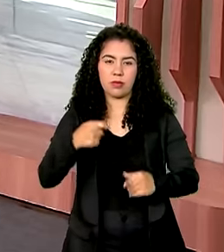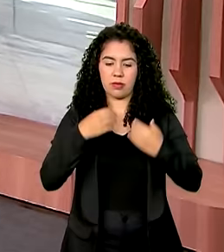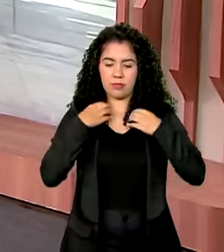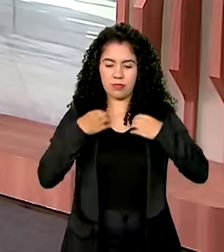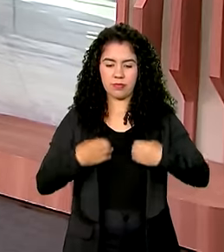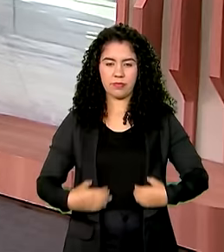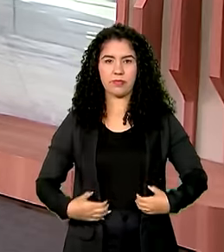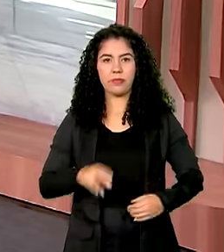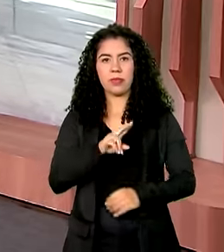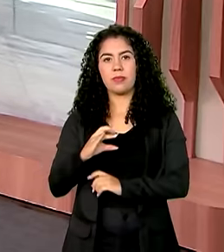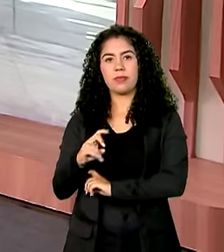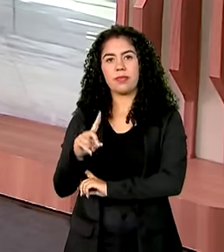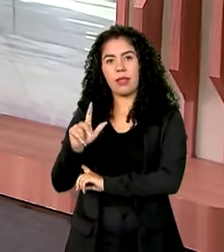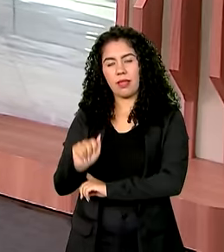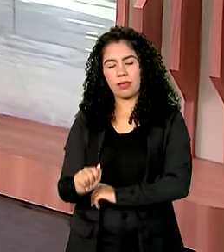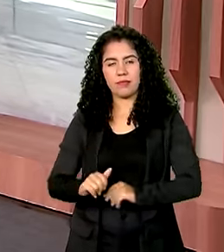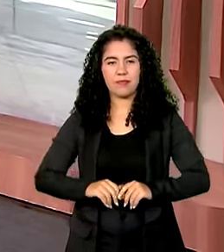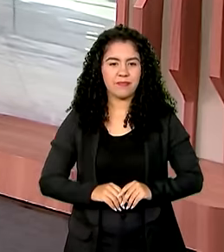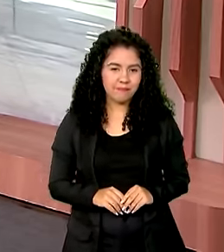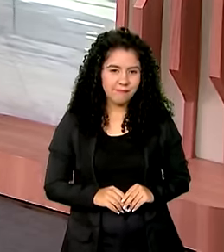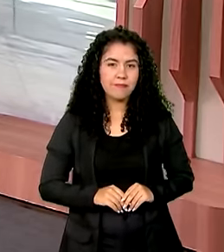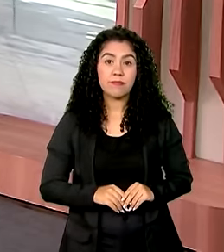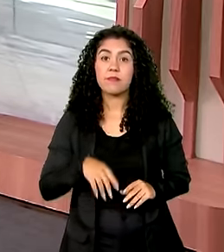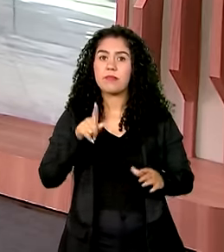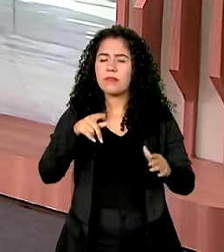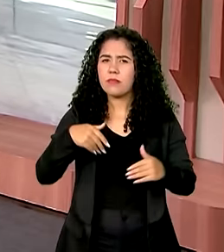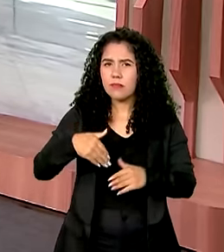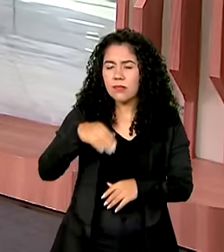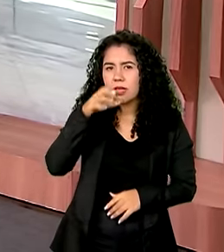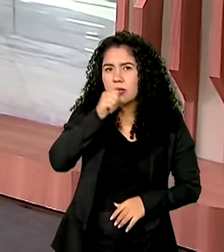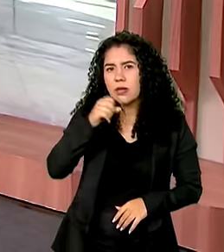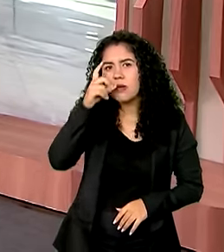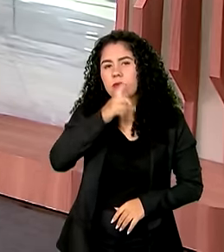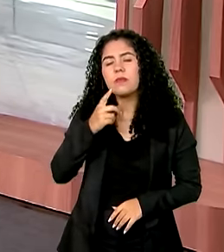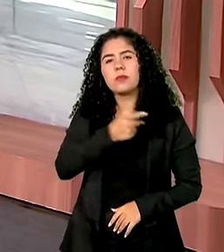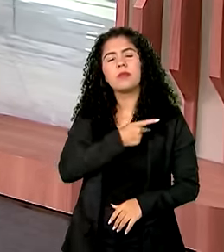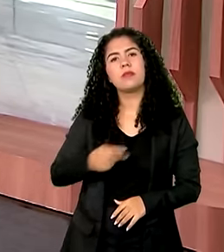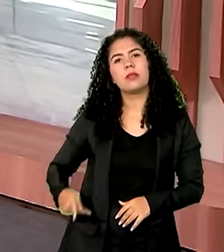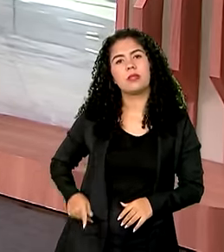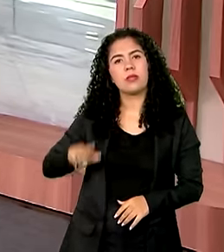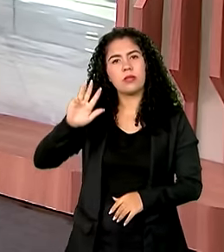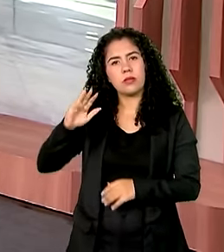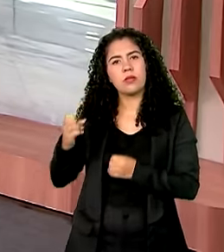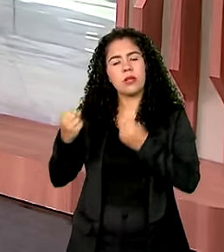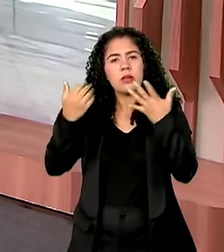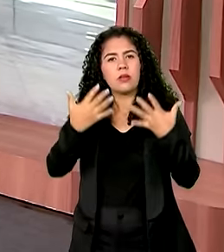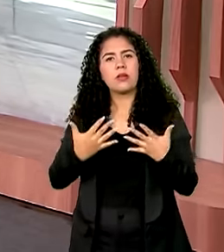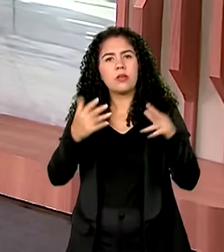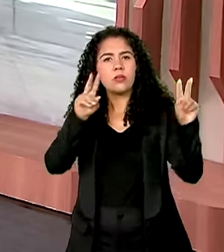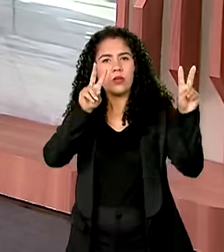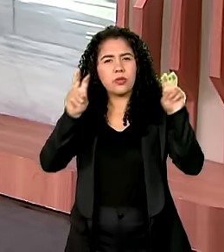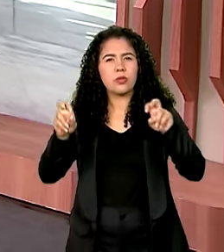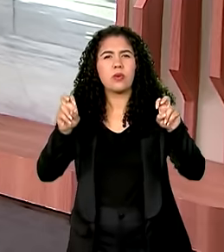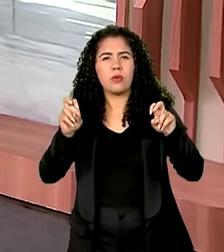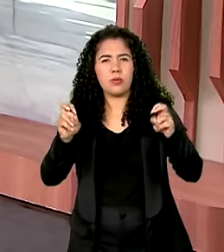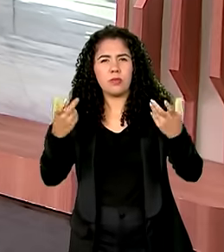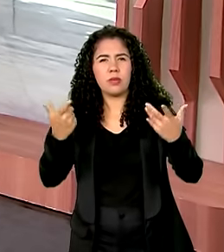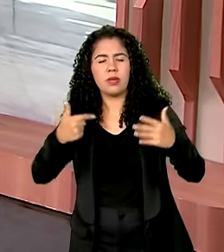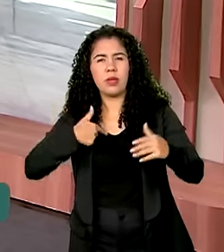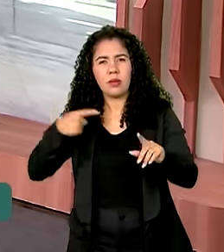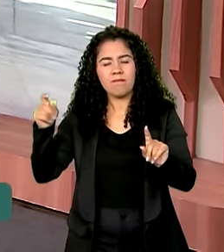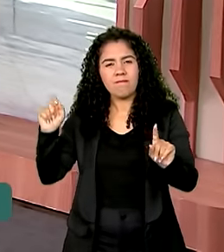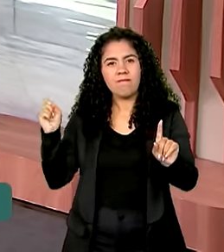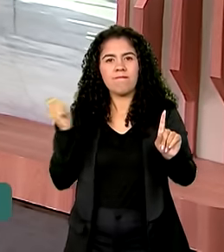Vanessa, volto com você. Jéssica, neste fim de semana, o presidente Lula se manifestou sobre esse atentado contra o ex